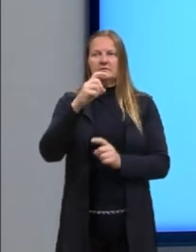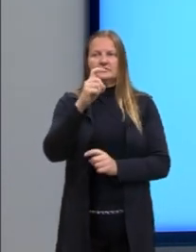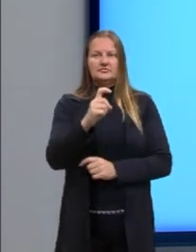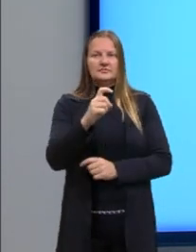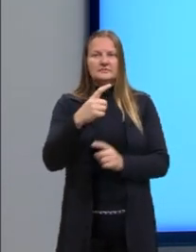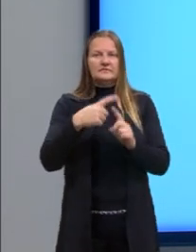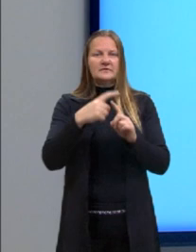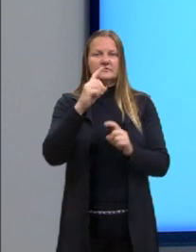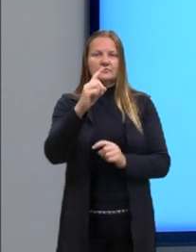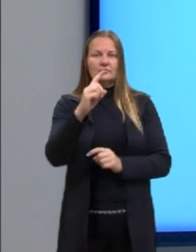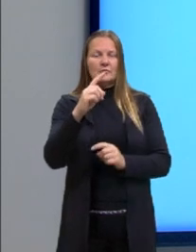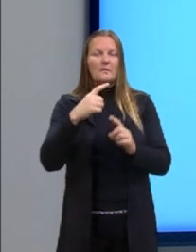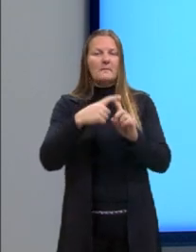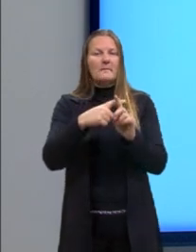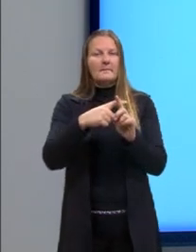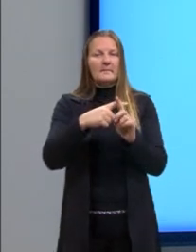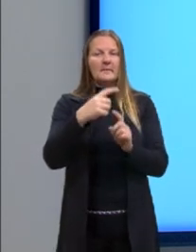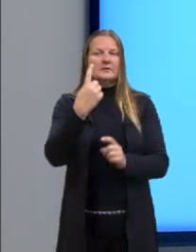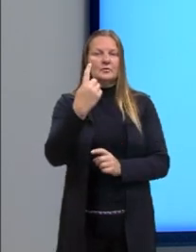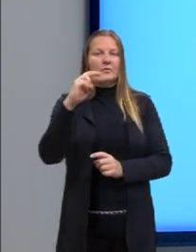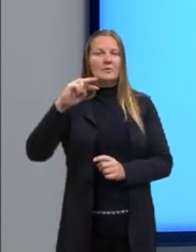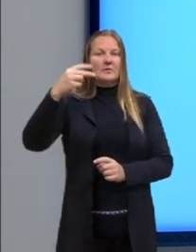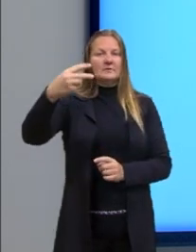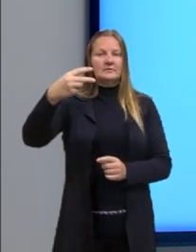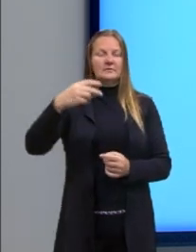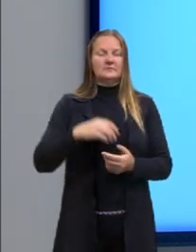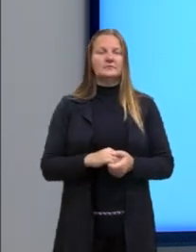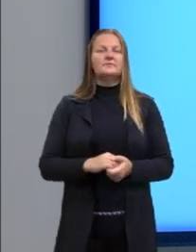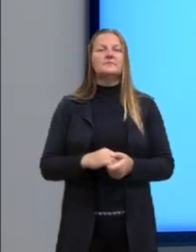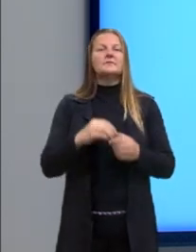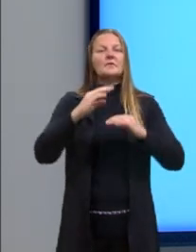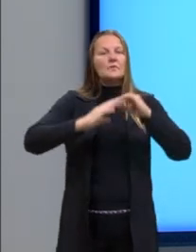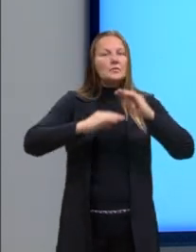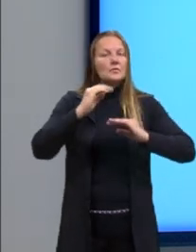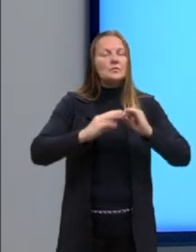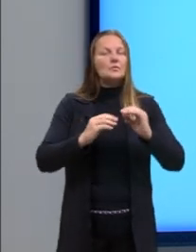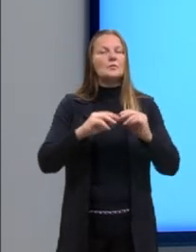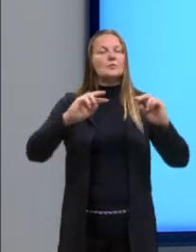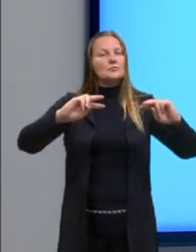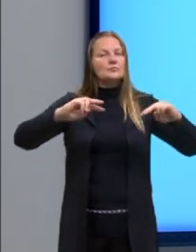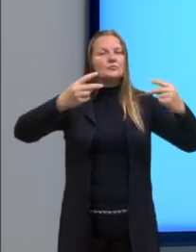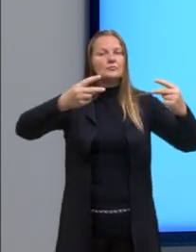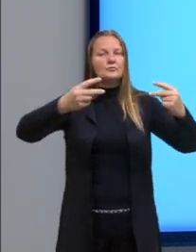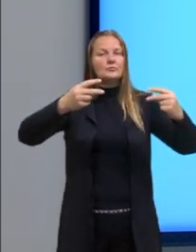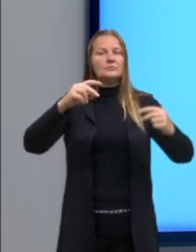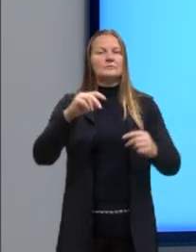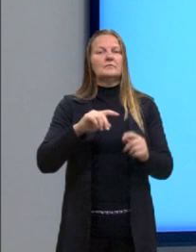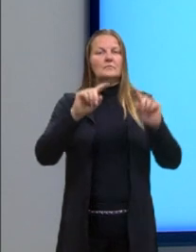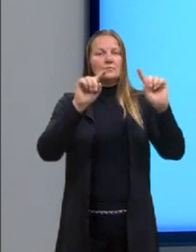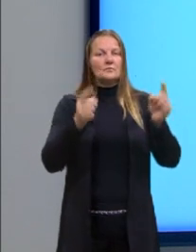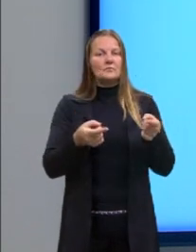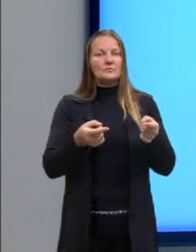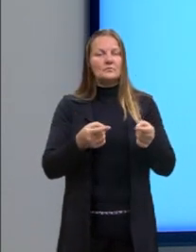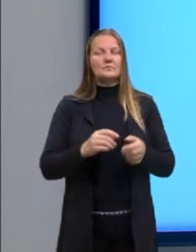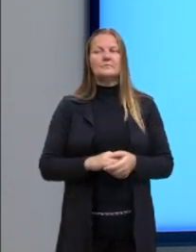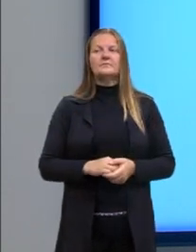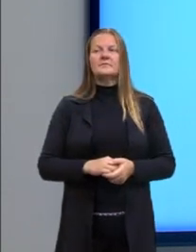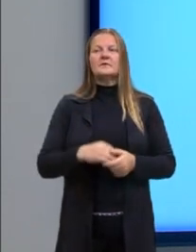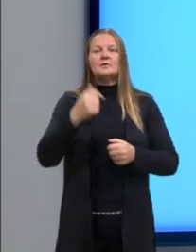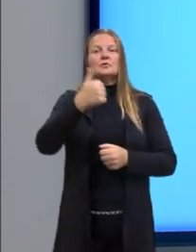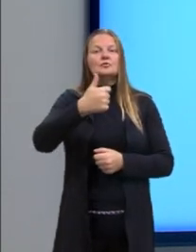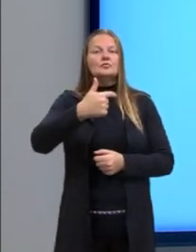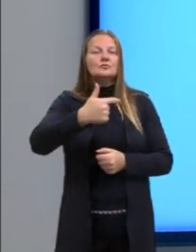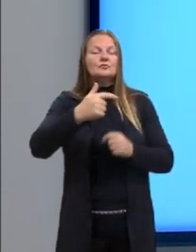1 mais 1 ao quadrado. Aplicamos o produto notável. No segundo parênteses, nós